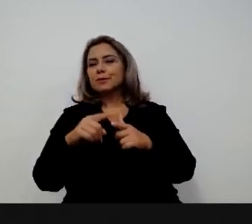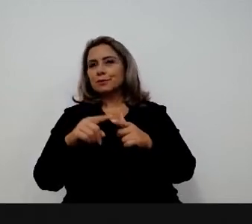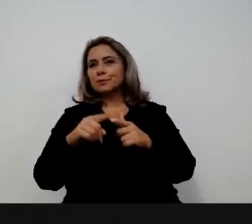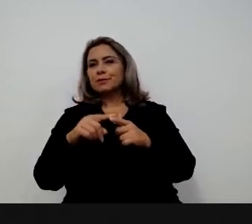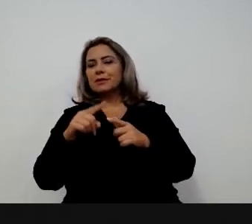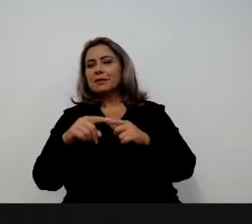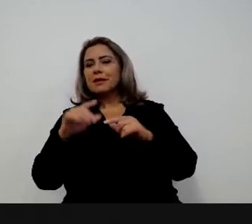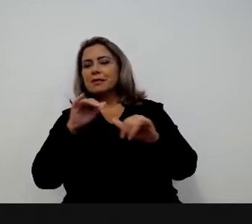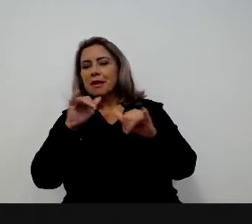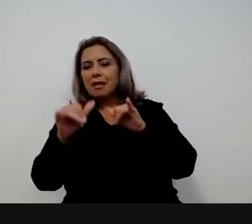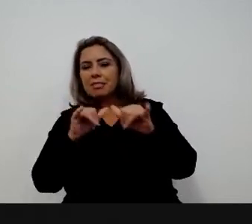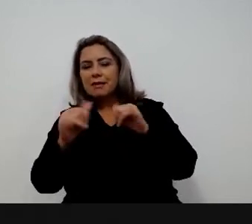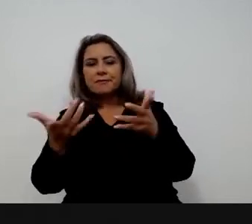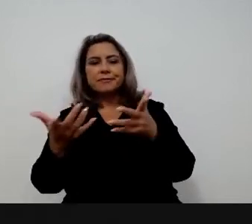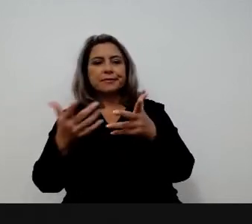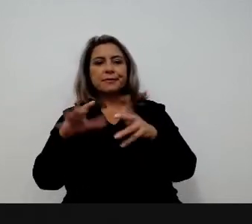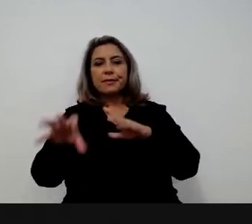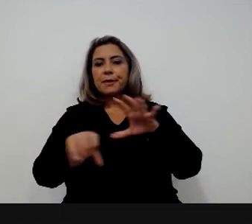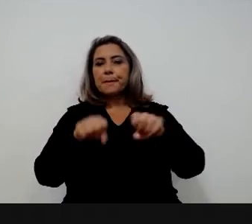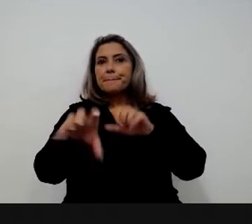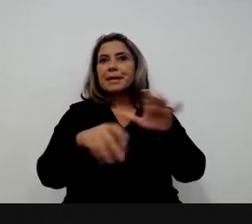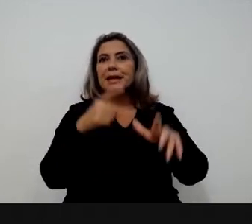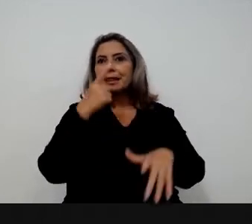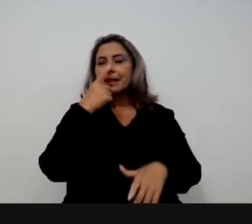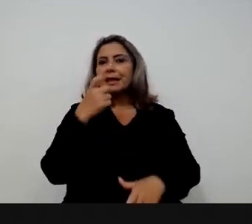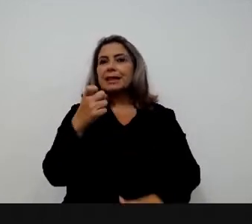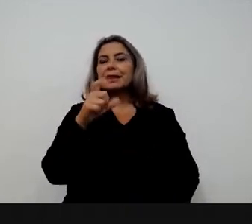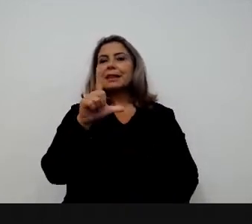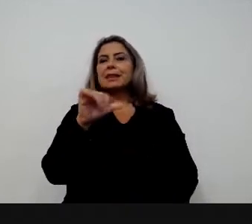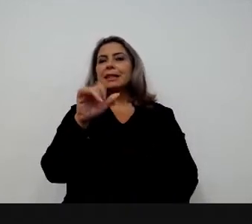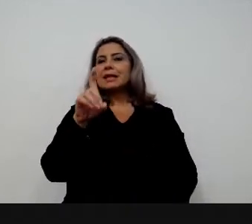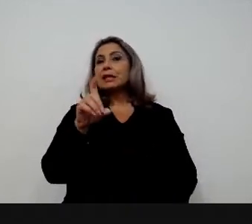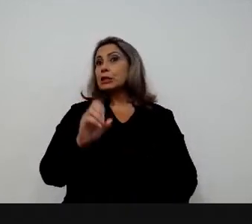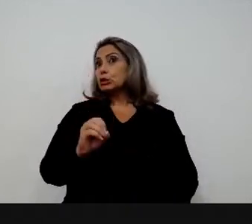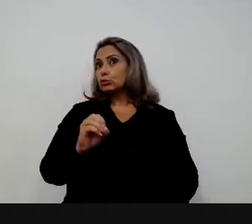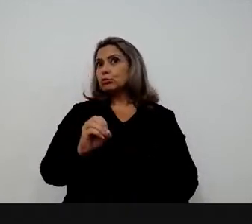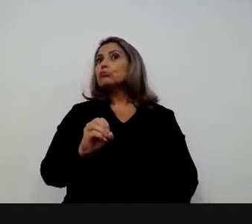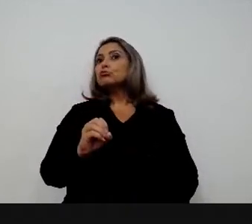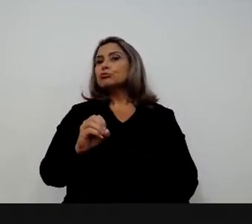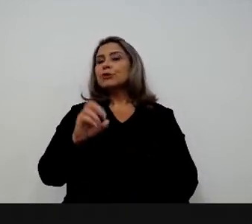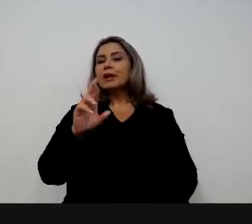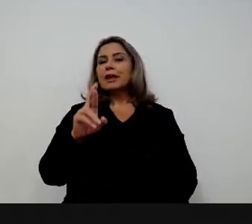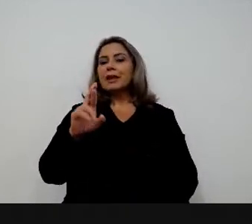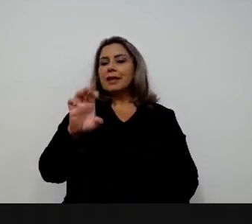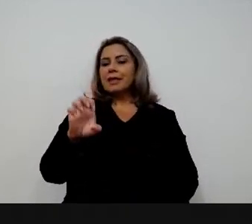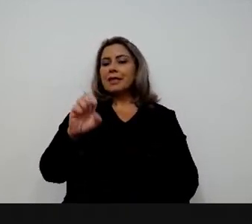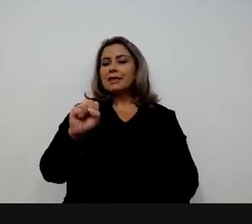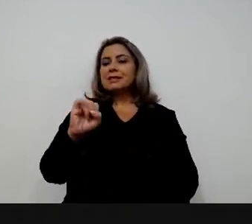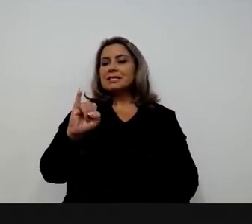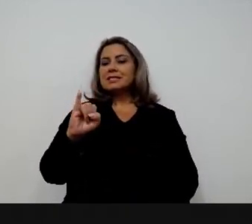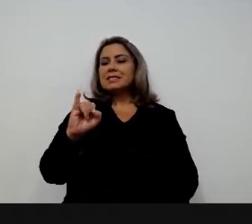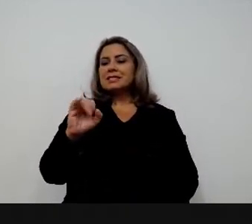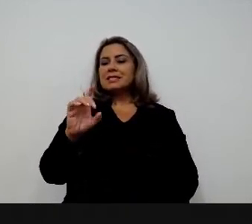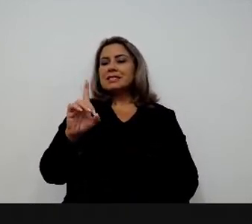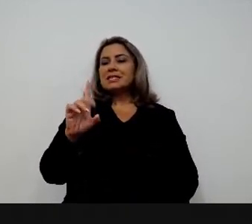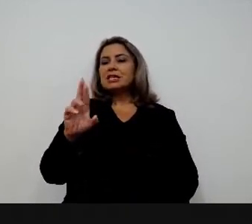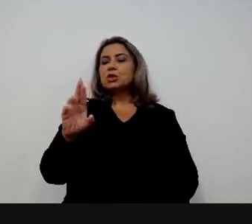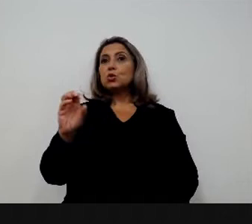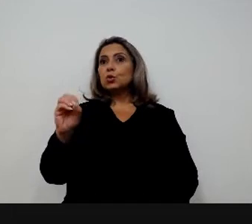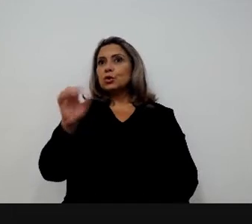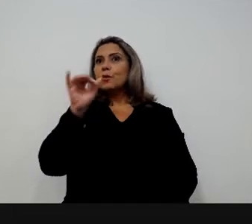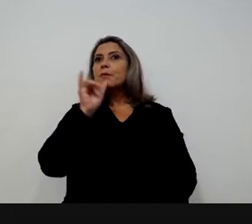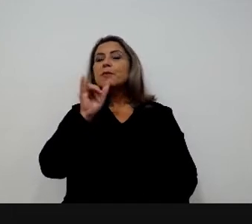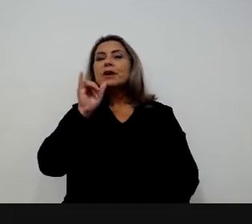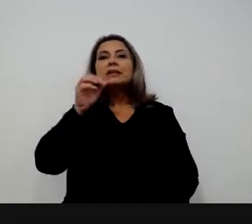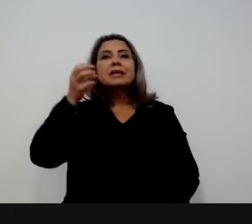coleta de resíduos. Esse é um que ficou comigo porque São Luís do Maranhão tinha